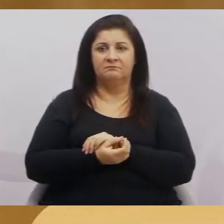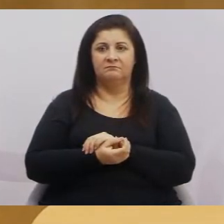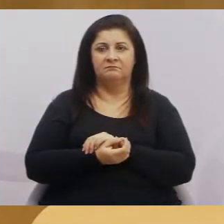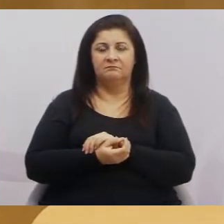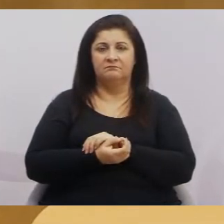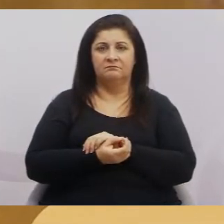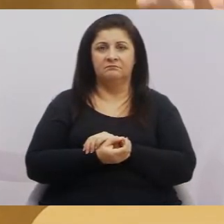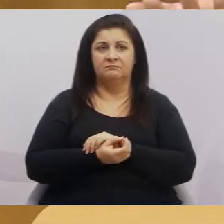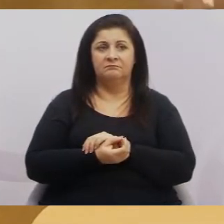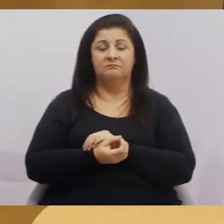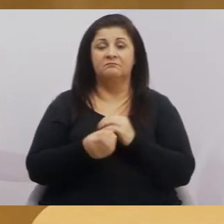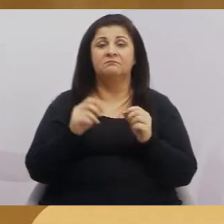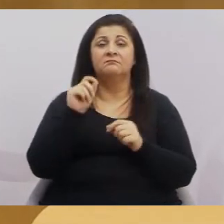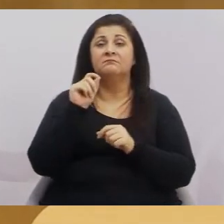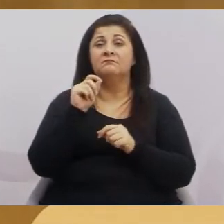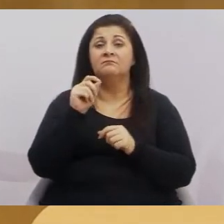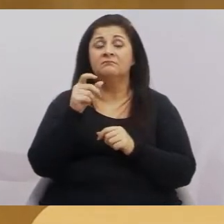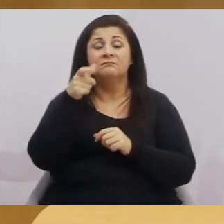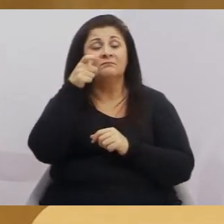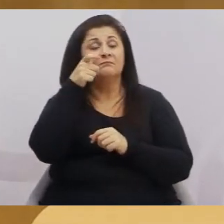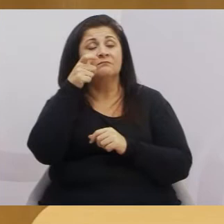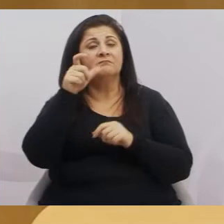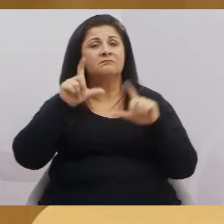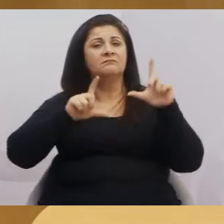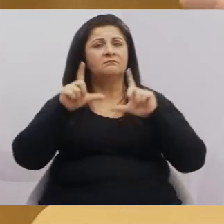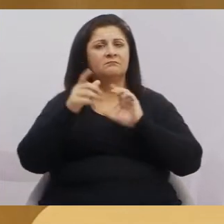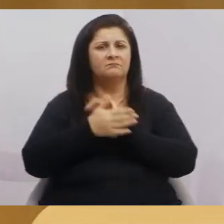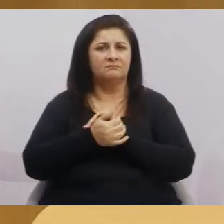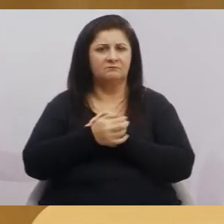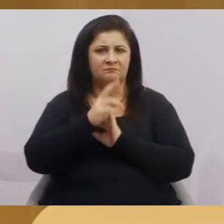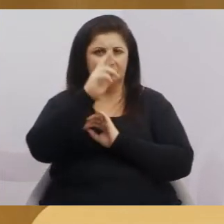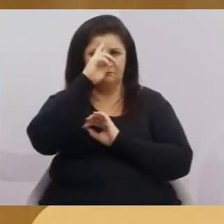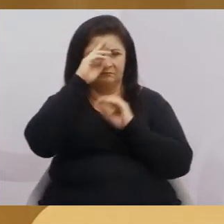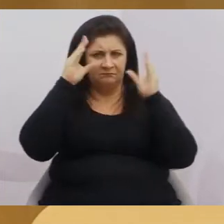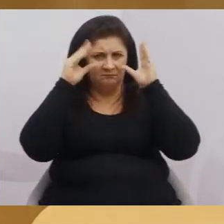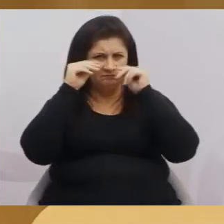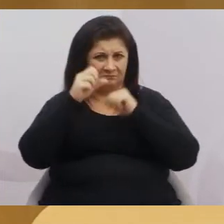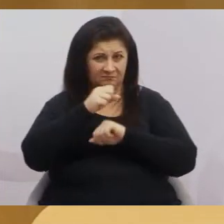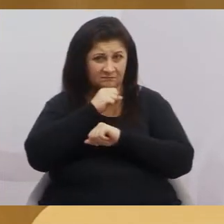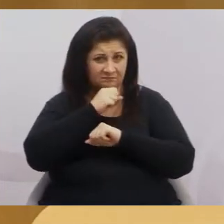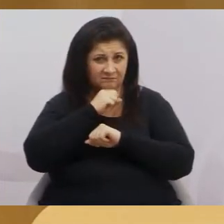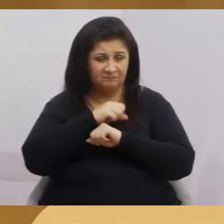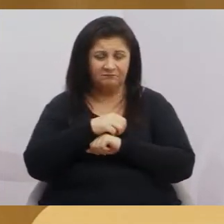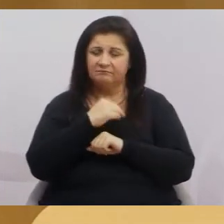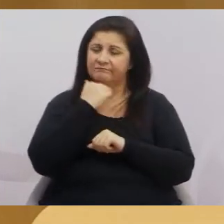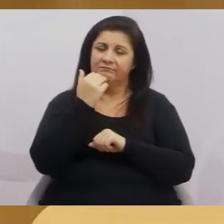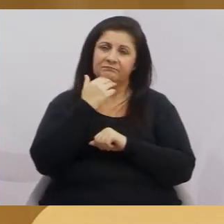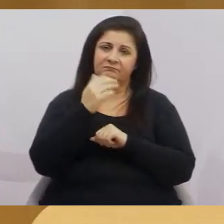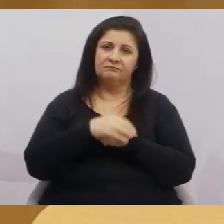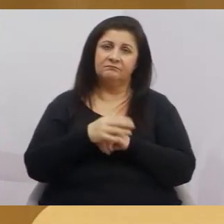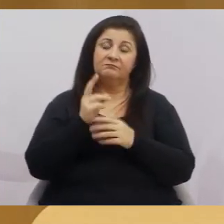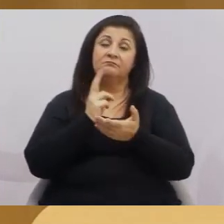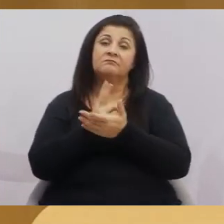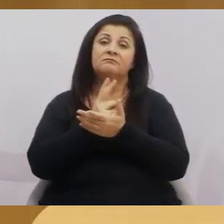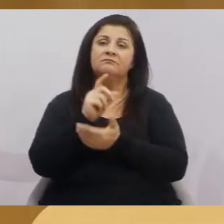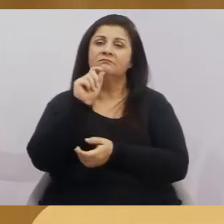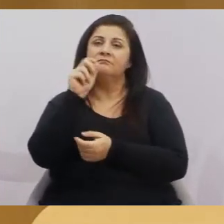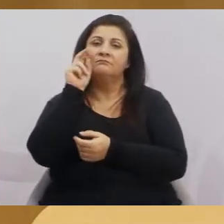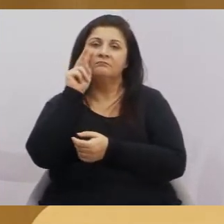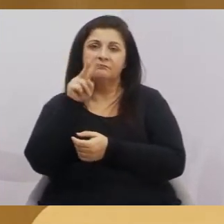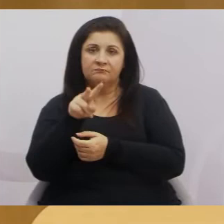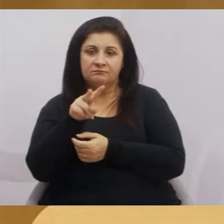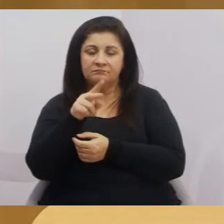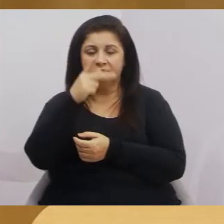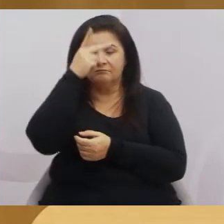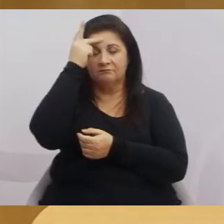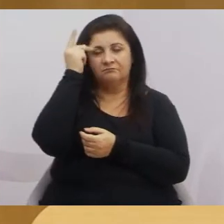Quem que vai ficar vendo TV até meia-noite aqui? Esses idosos? Não vai ver. E sempre quem está acompanhando a TV Câmara é